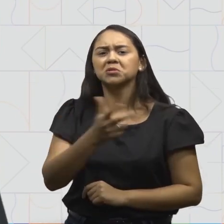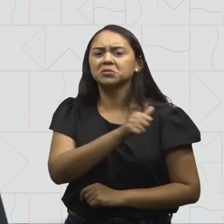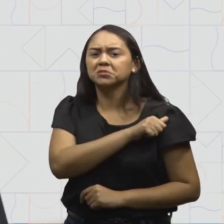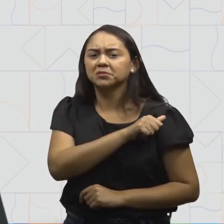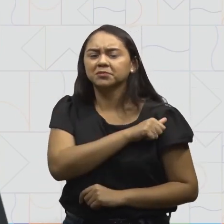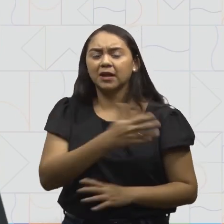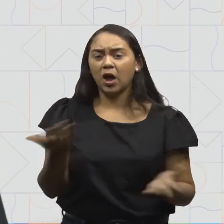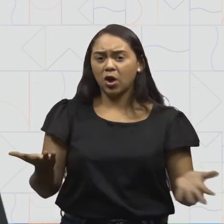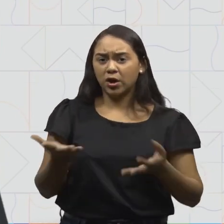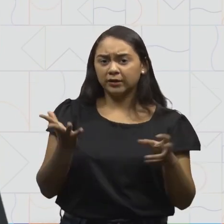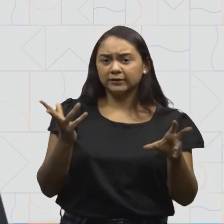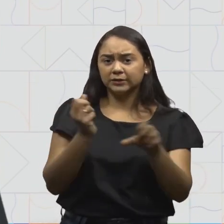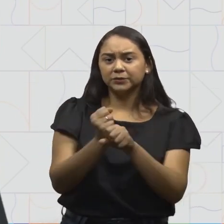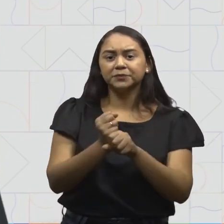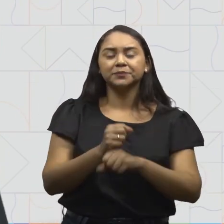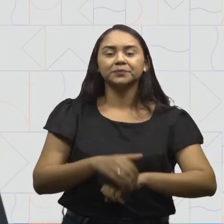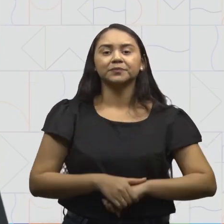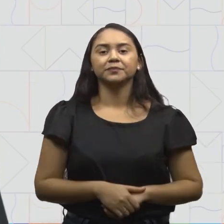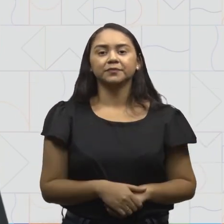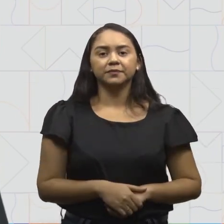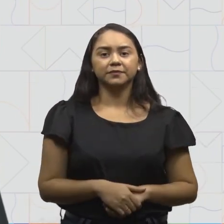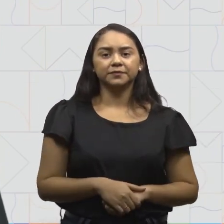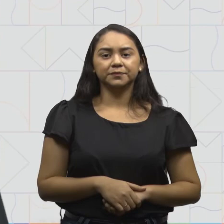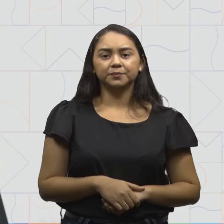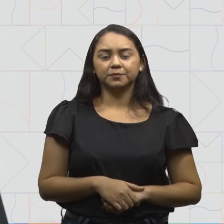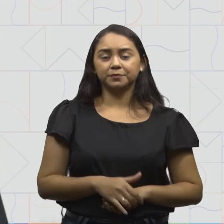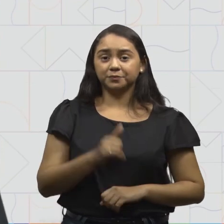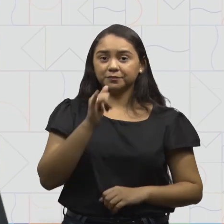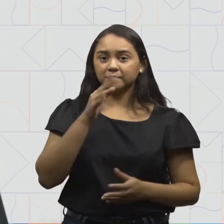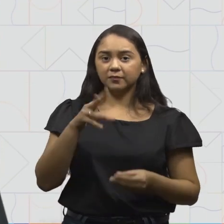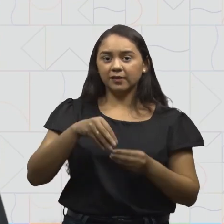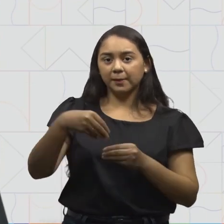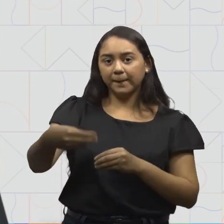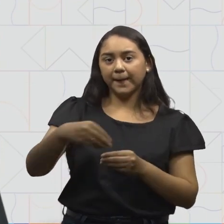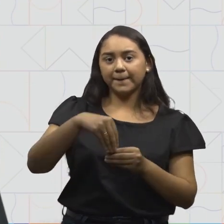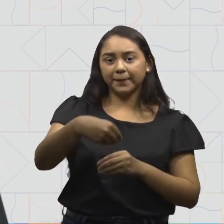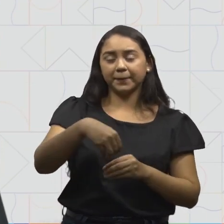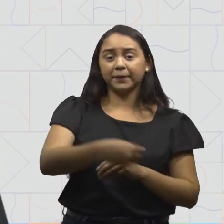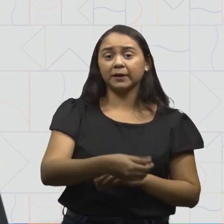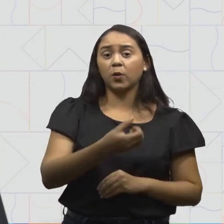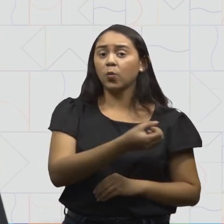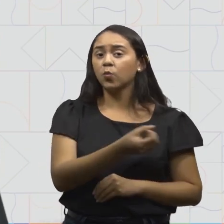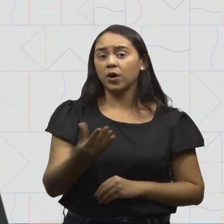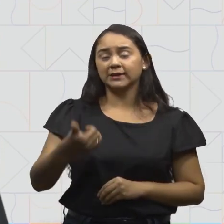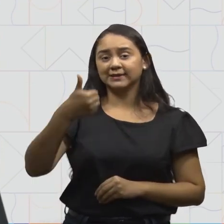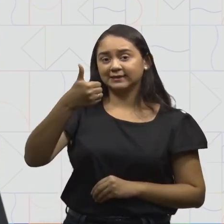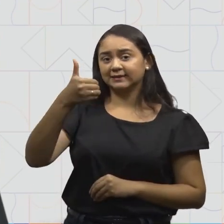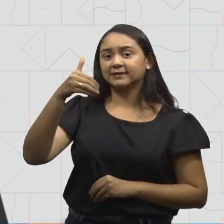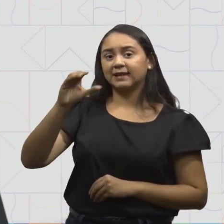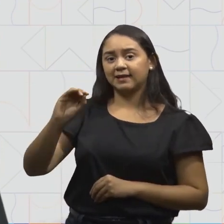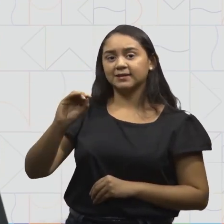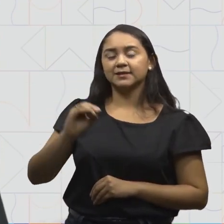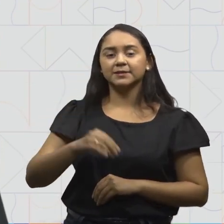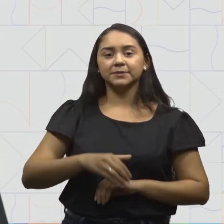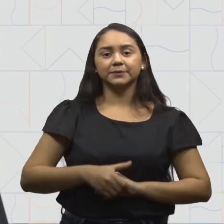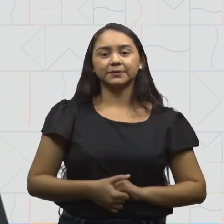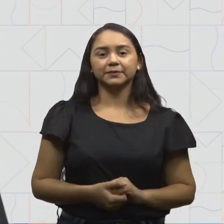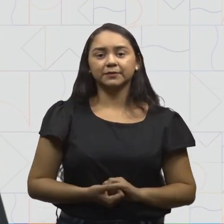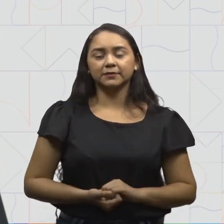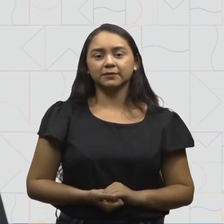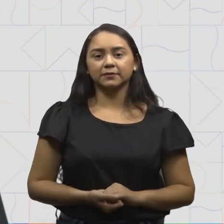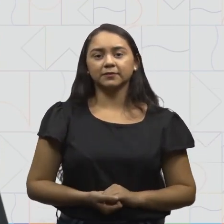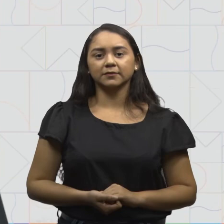Vamos calcular? Nós vamos botar nesse caso, ó, dez palitos. Um, dois, três,